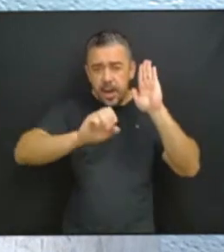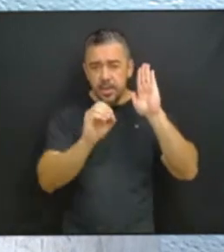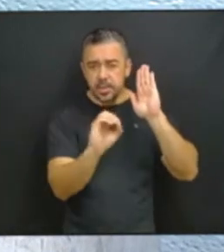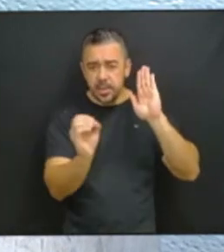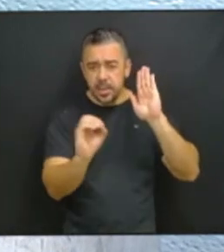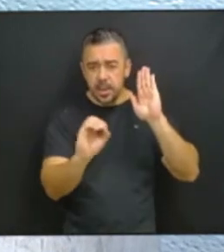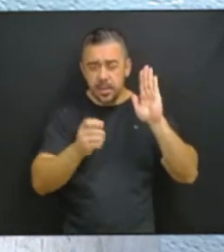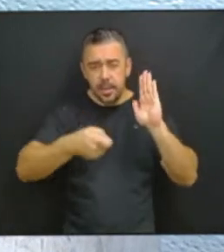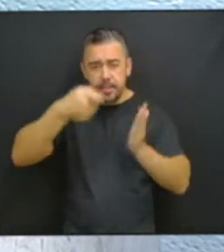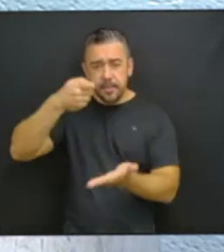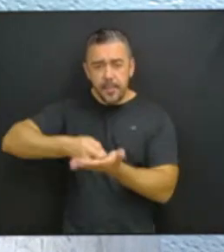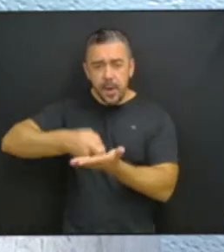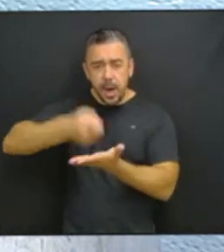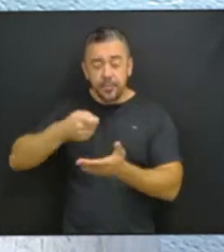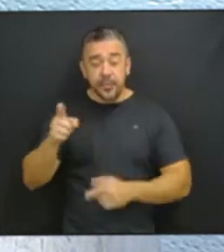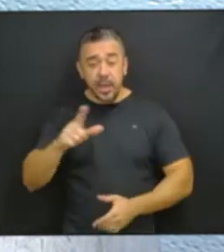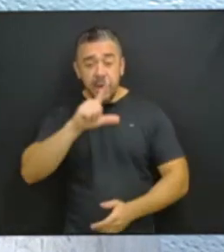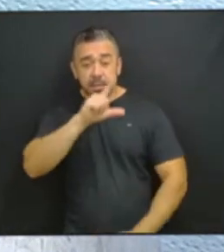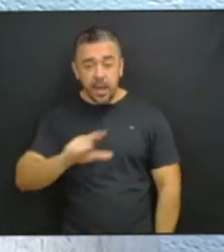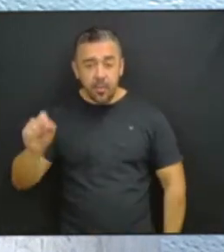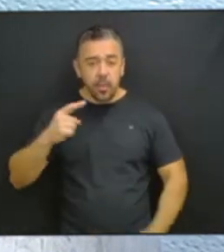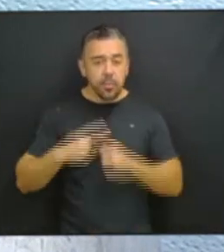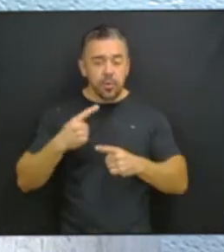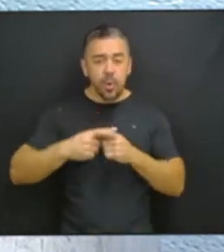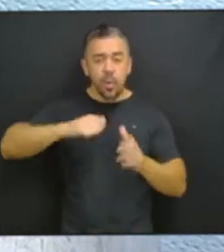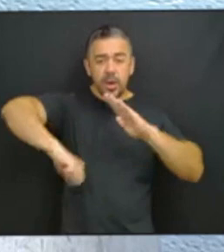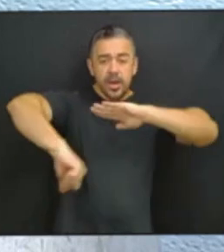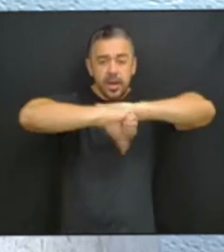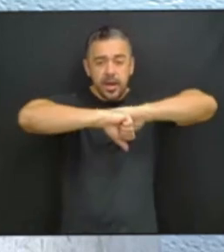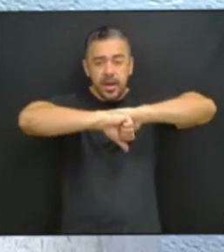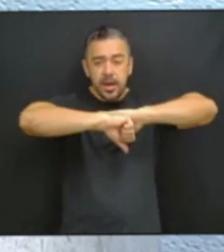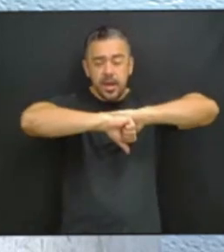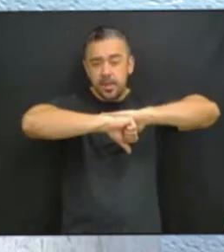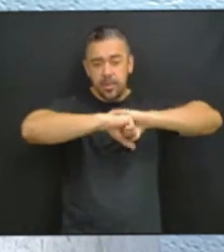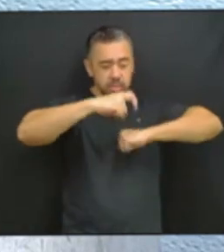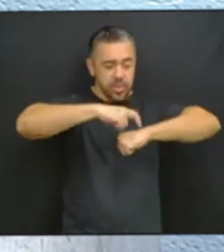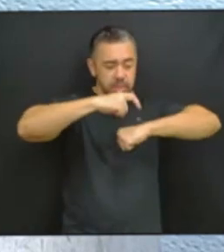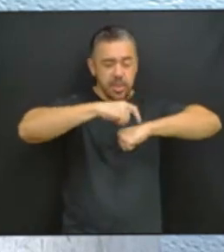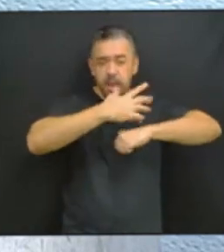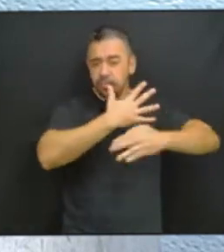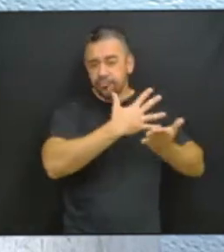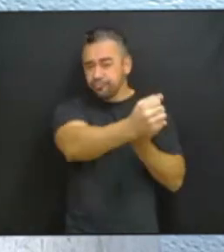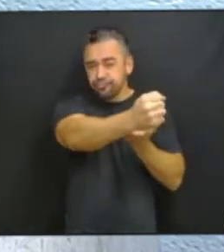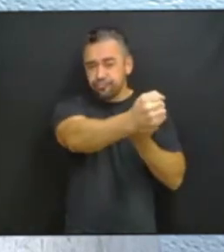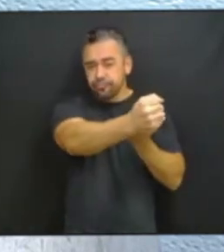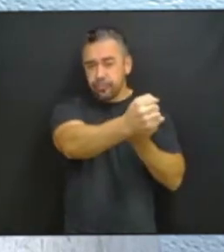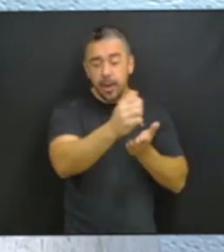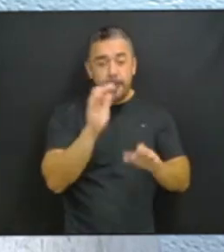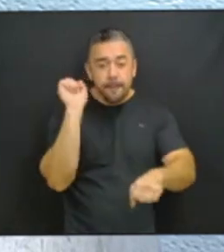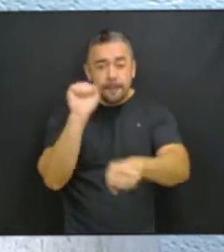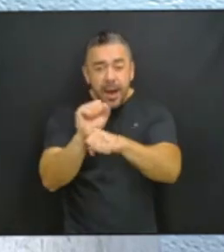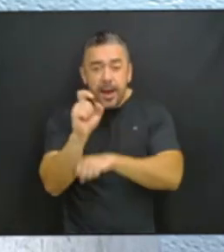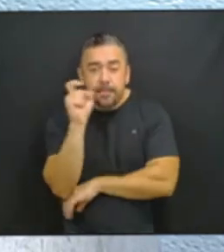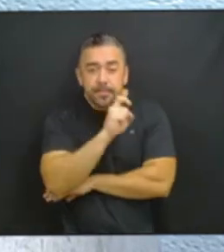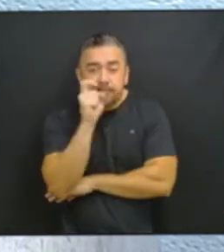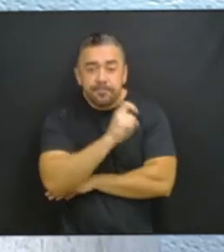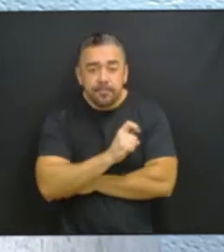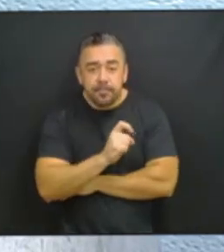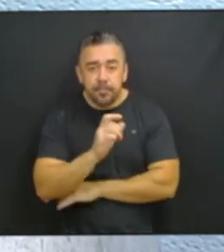escapou porque os crimes prescreveram. Vamos parar de mentir. Vamos falar sério.